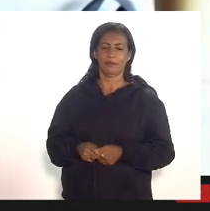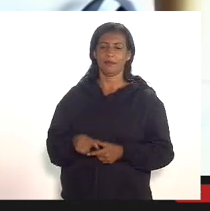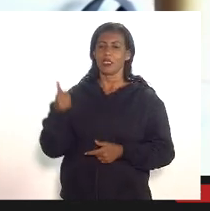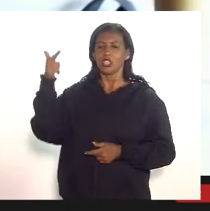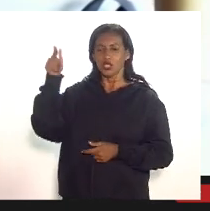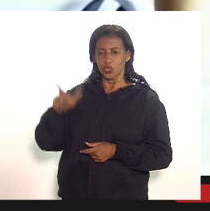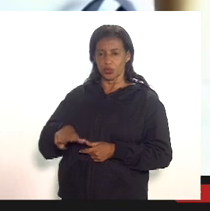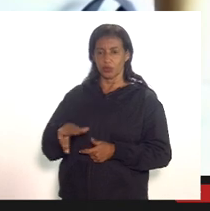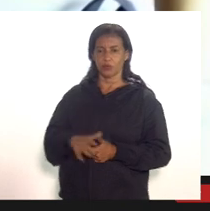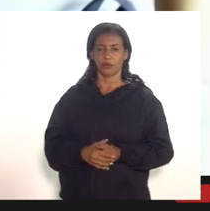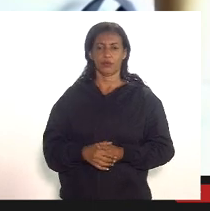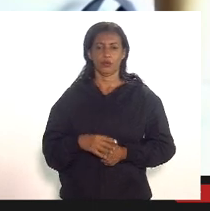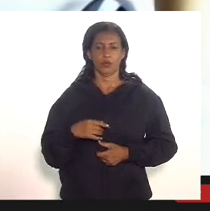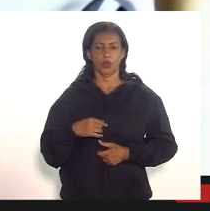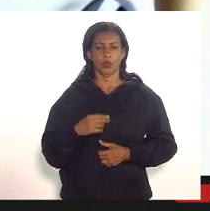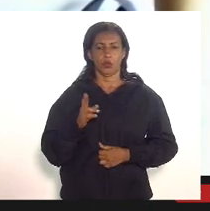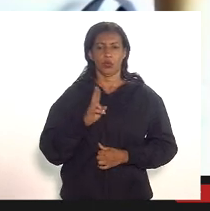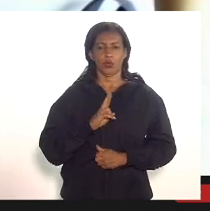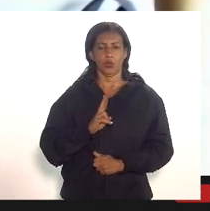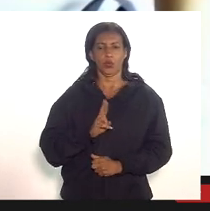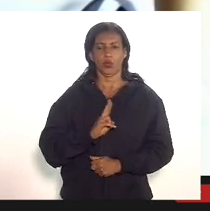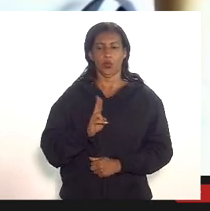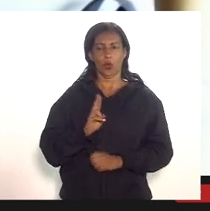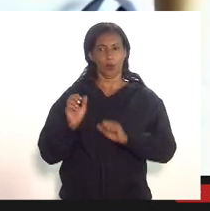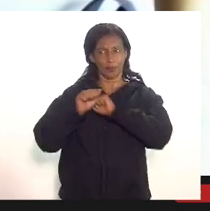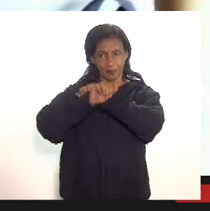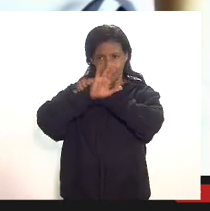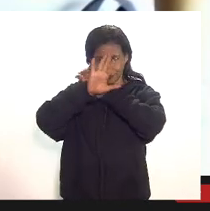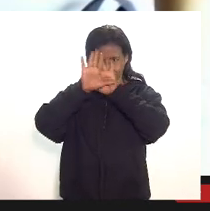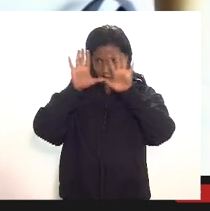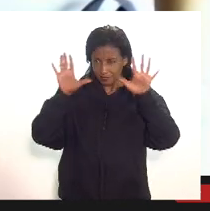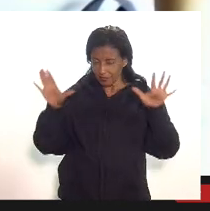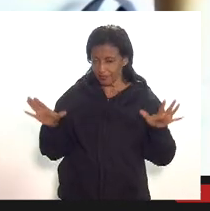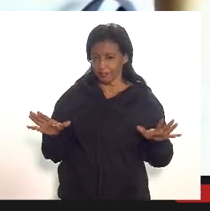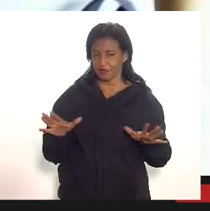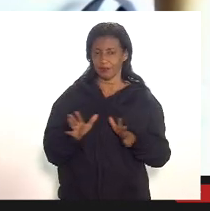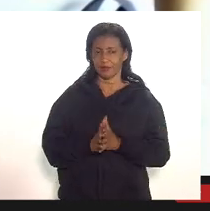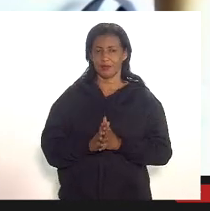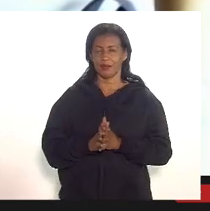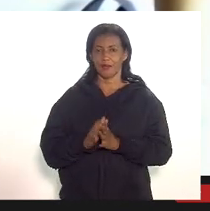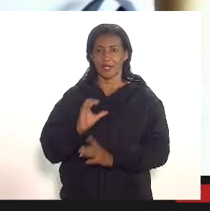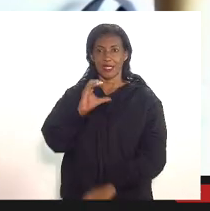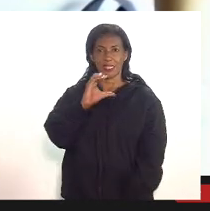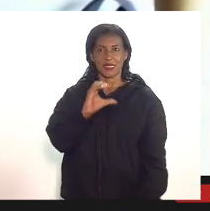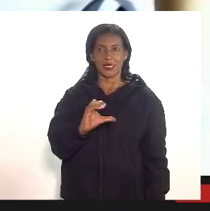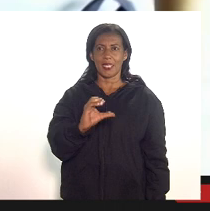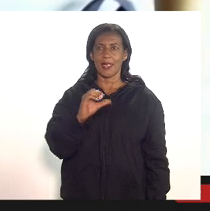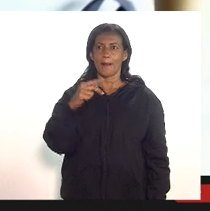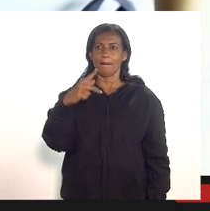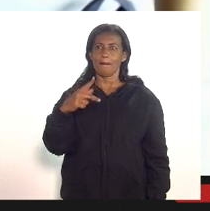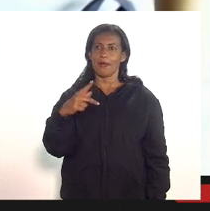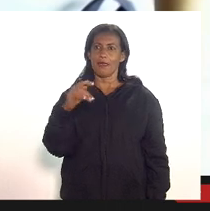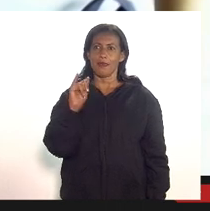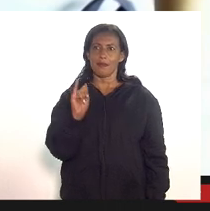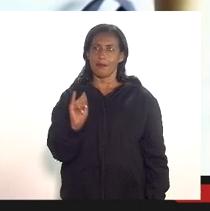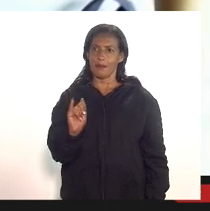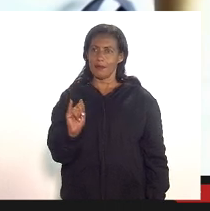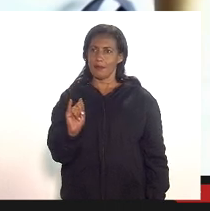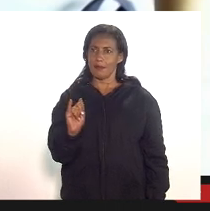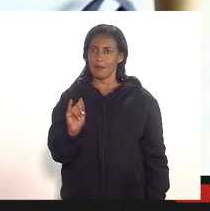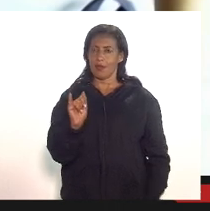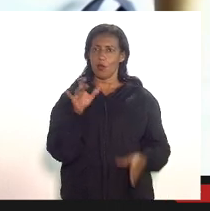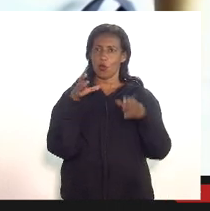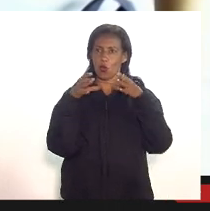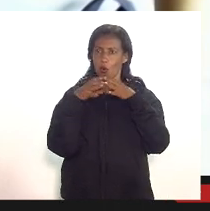vez o nome já é claro nós instalamos uma CPI comissão